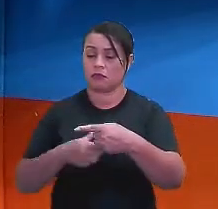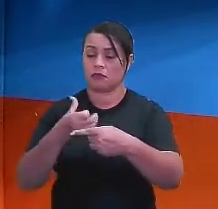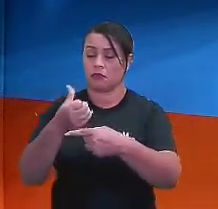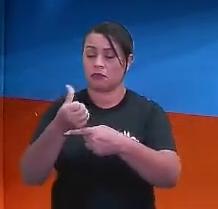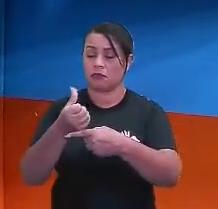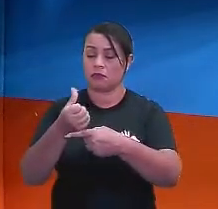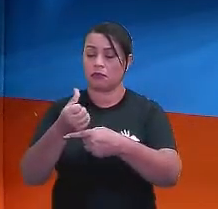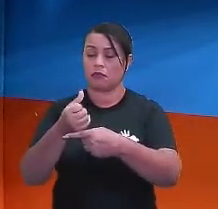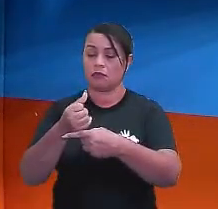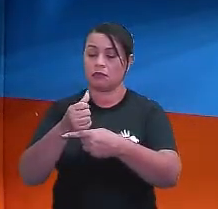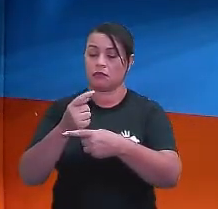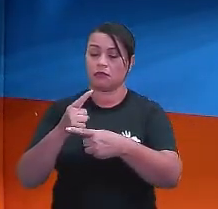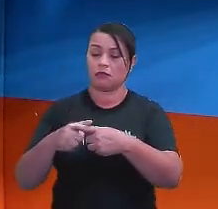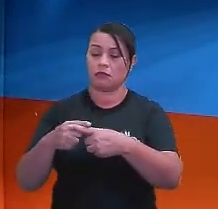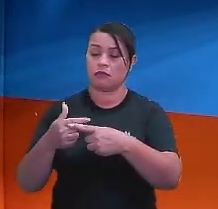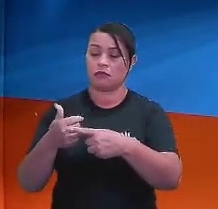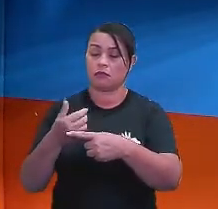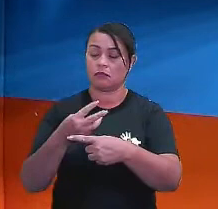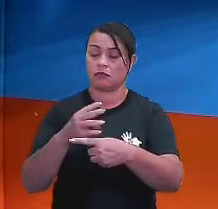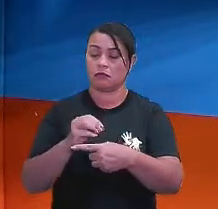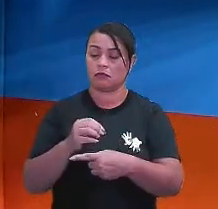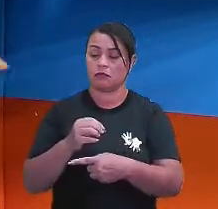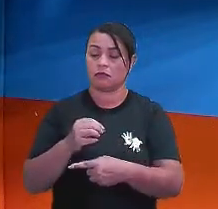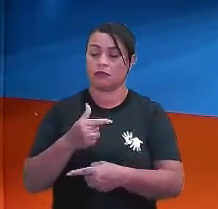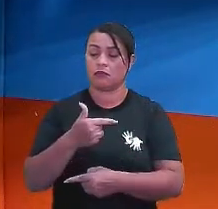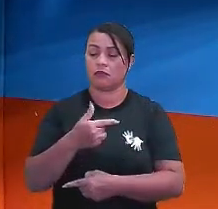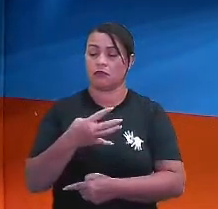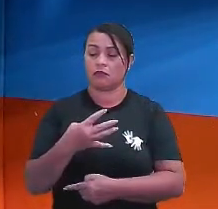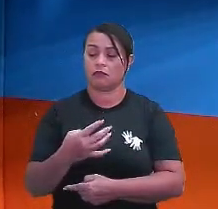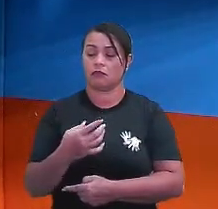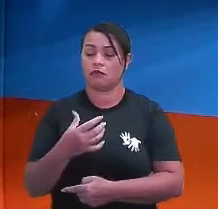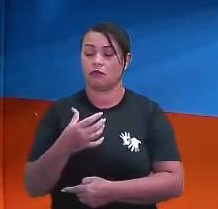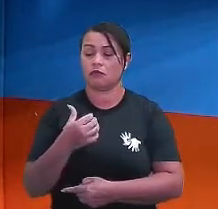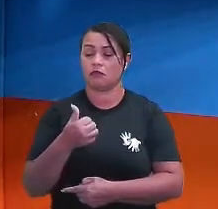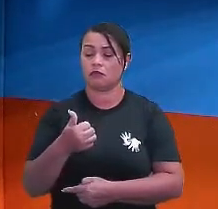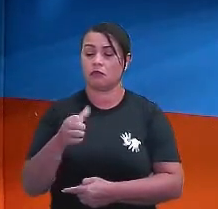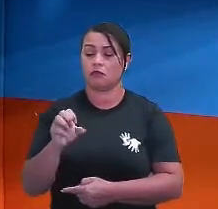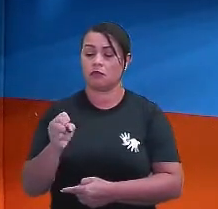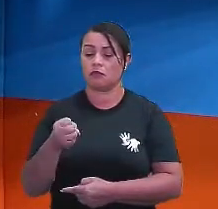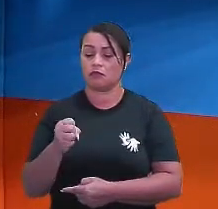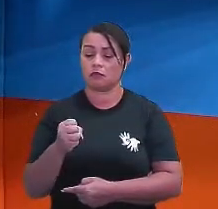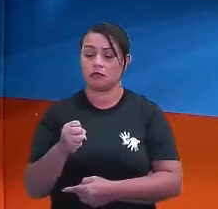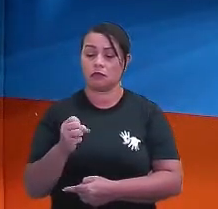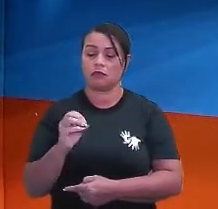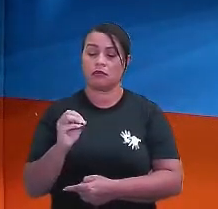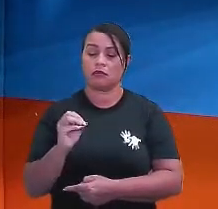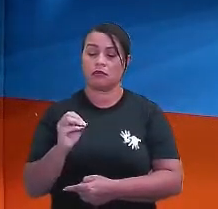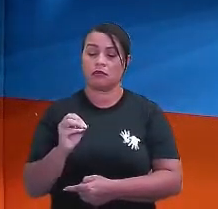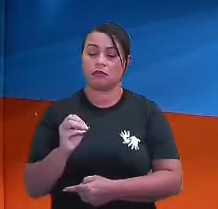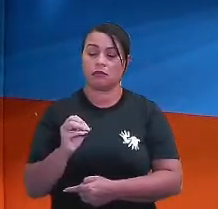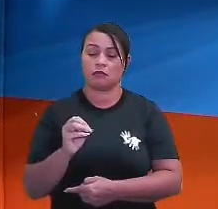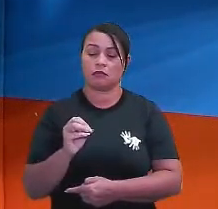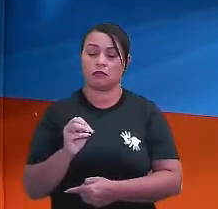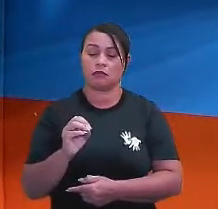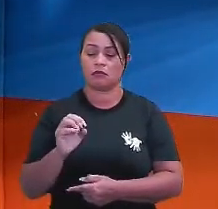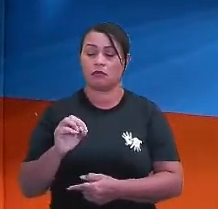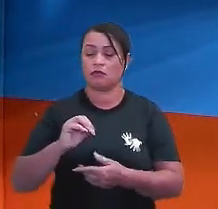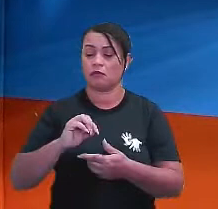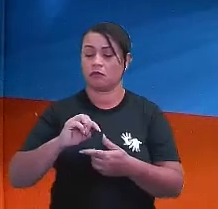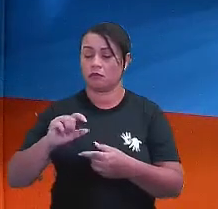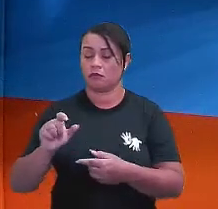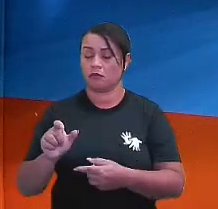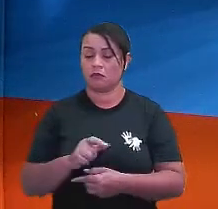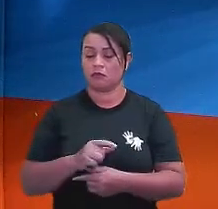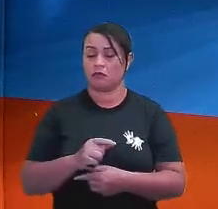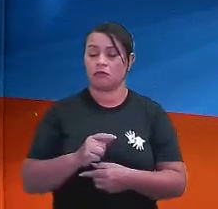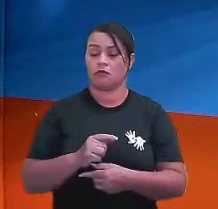30 vai me dar 180. Então, 24X igual a 180, eu vou fazer o quê? Isolar o X e